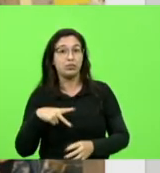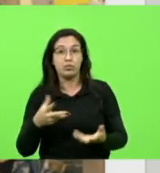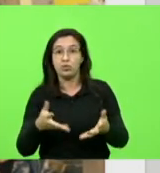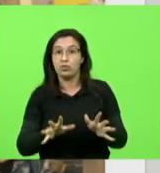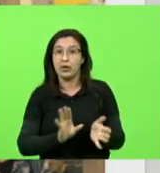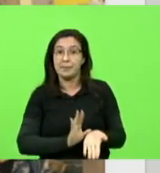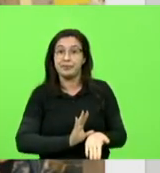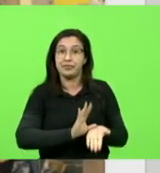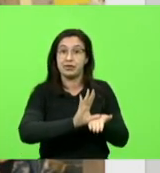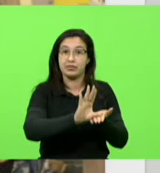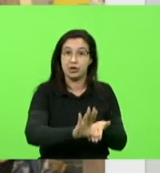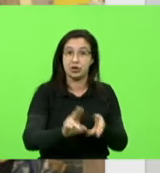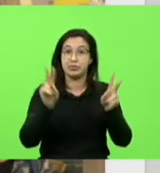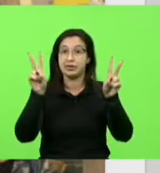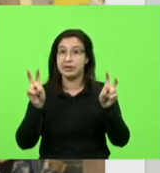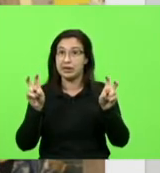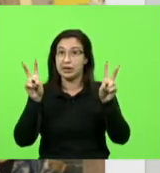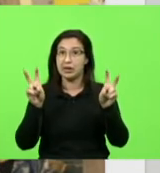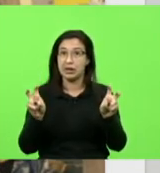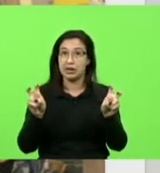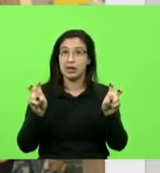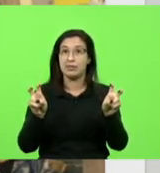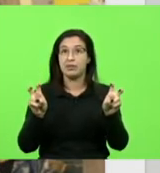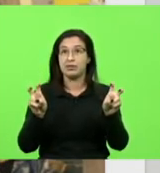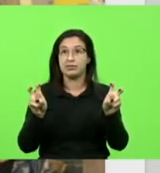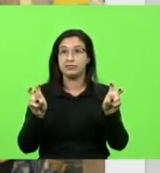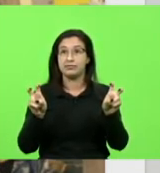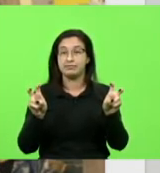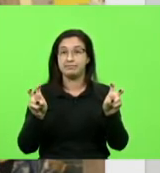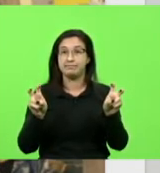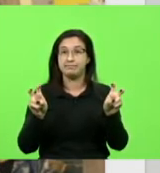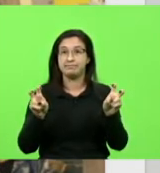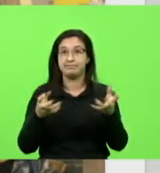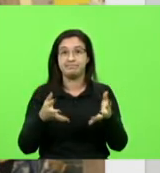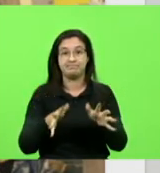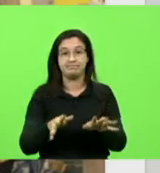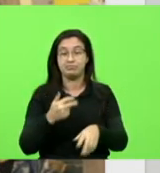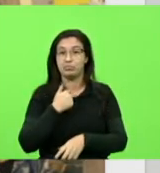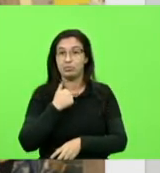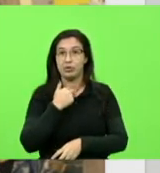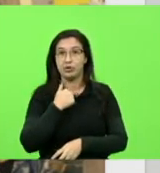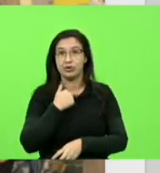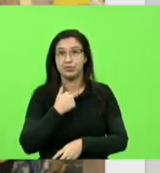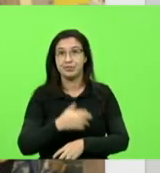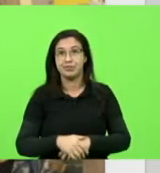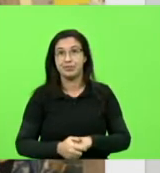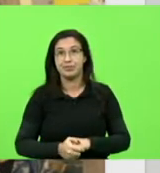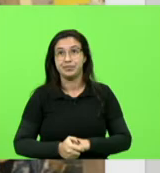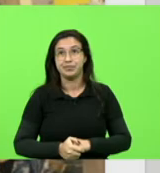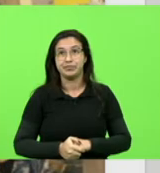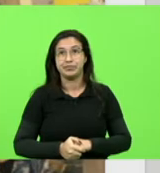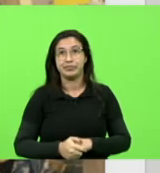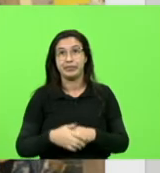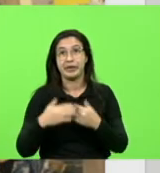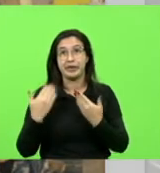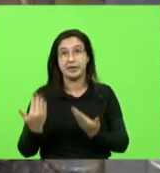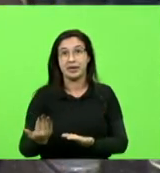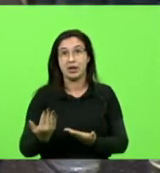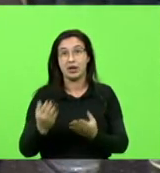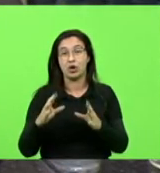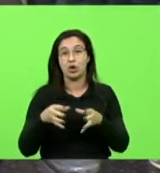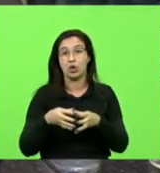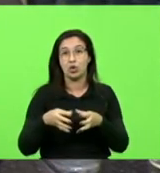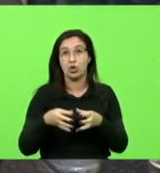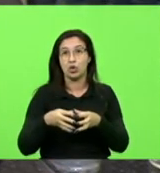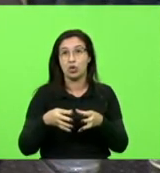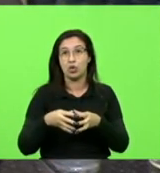nesse tipo de coisa. Não quer. E aí vem a defensoria pública, que é